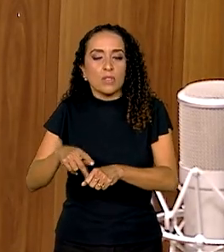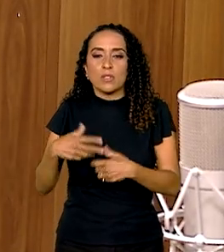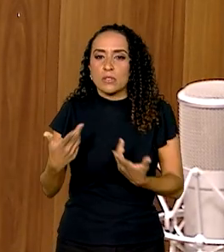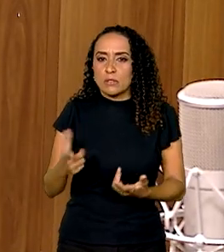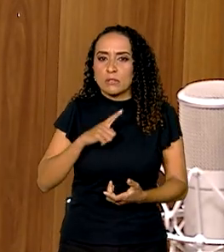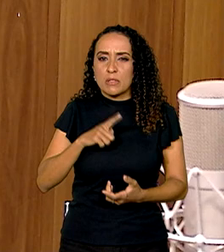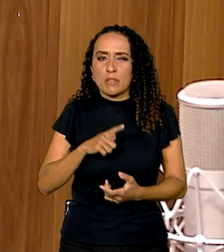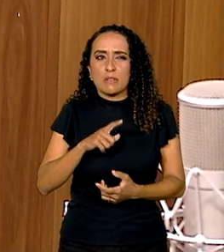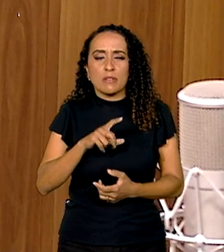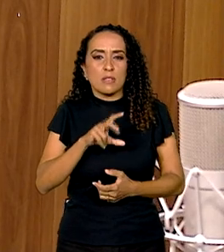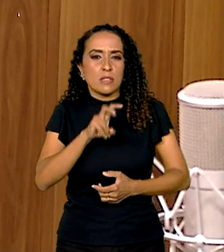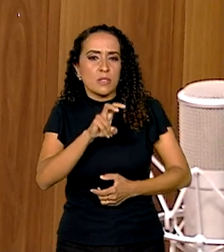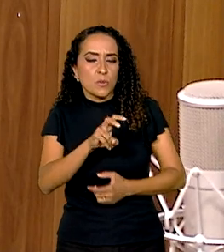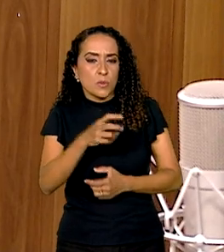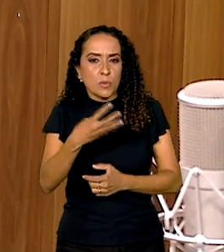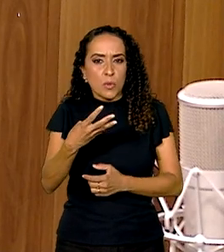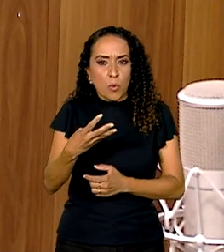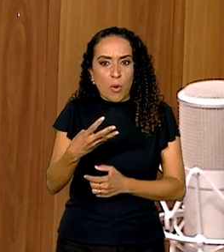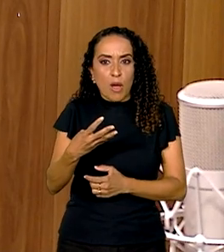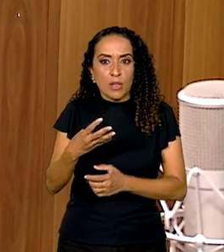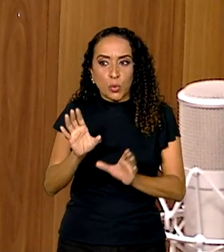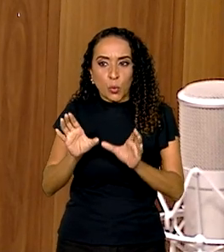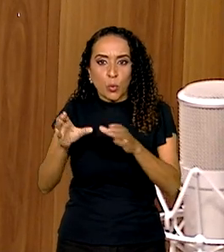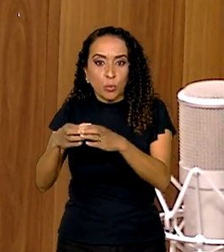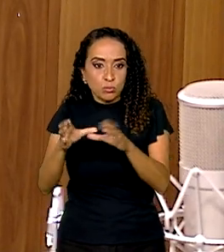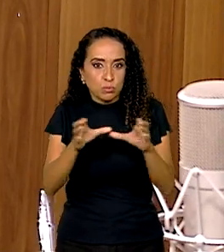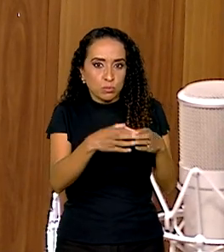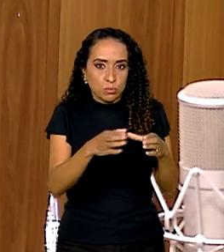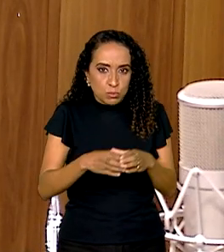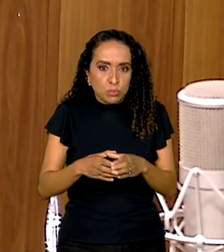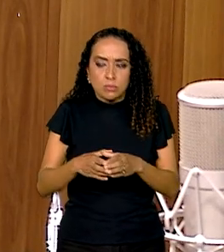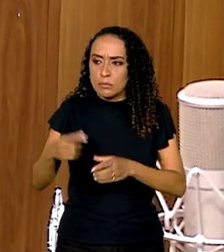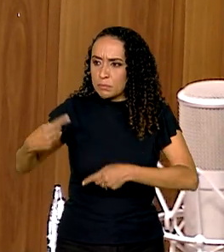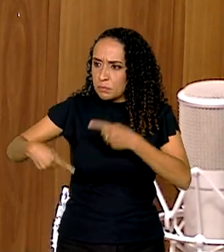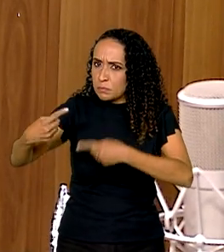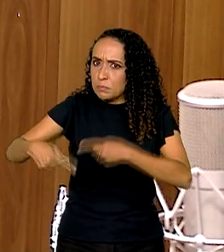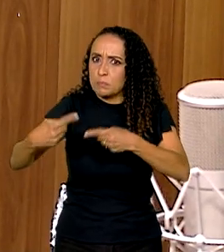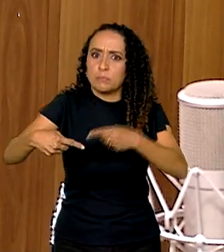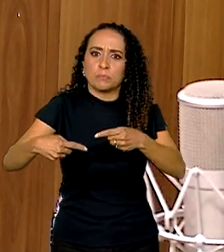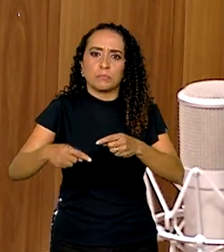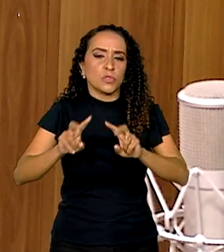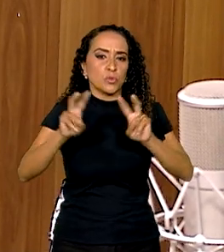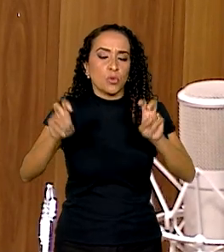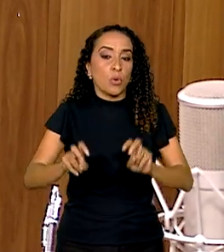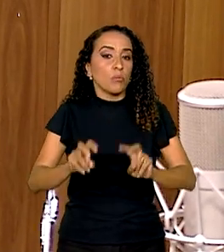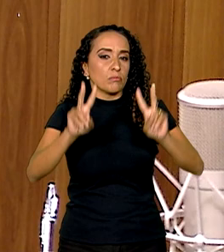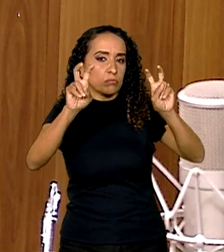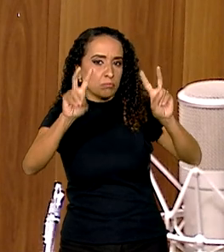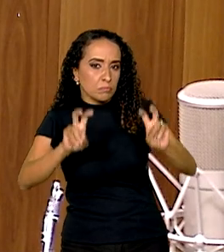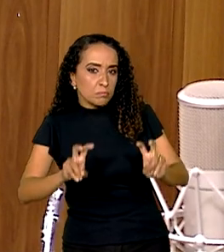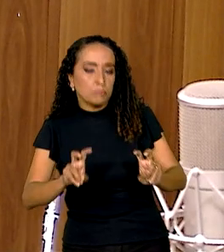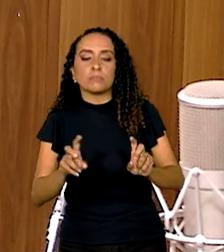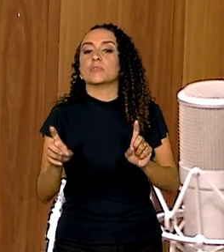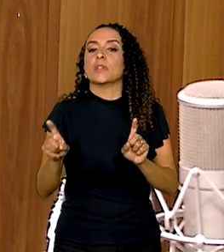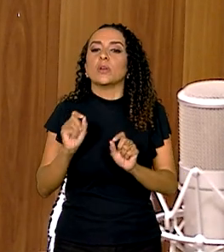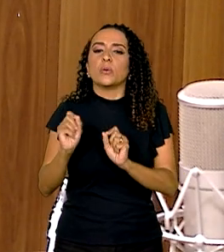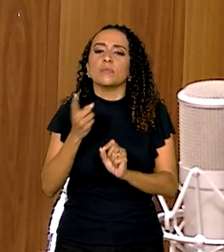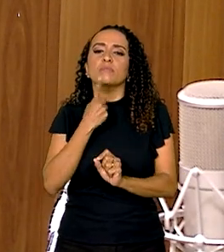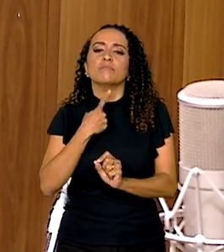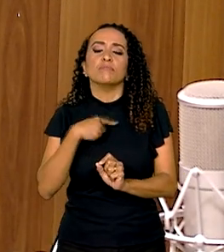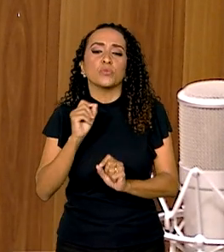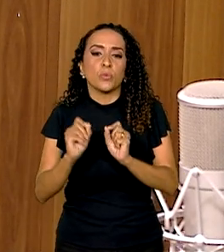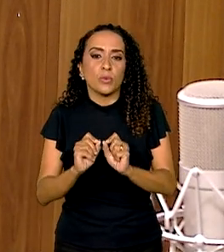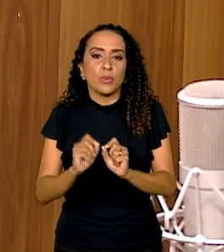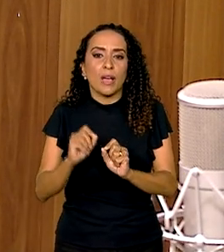54 delegações tratando sobre essa temática e o que se deseja?